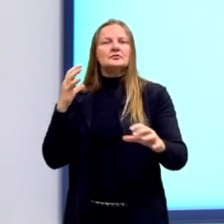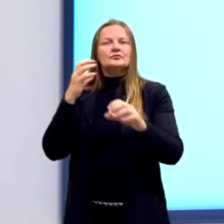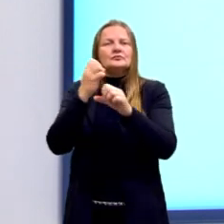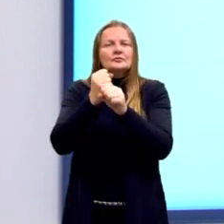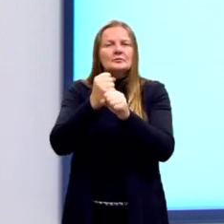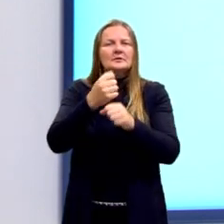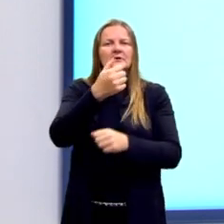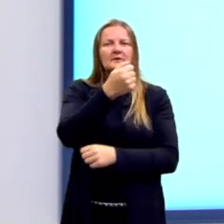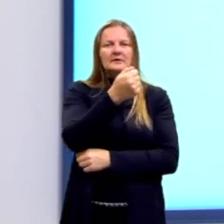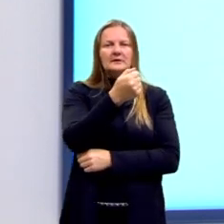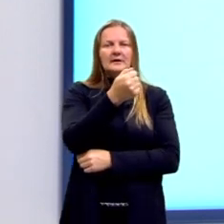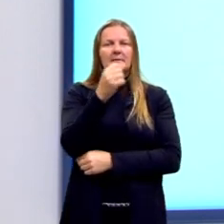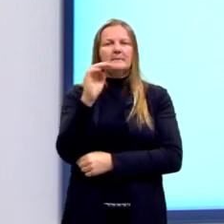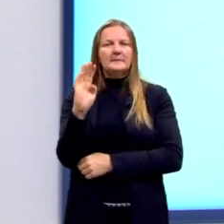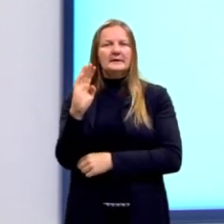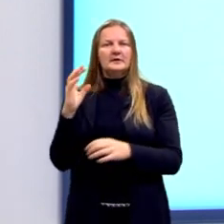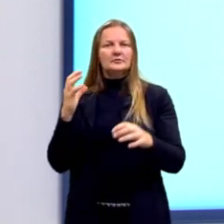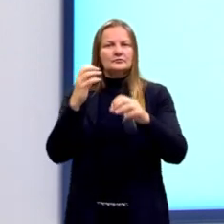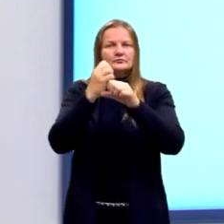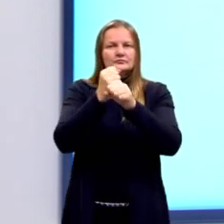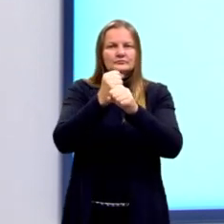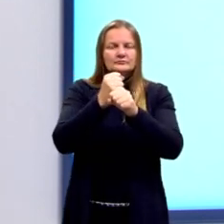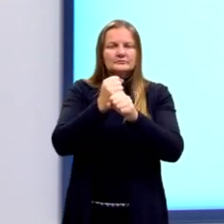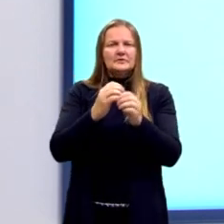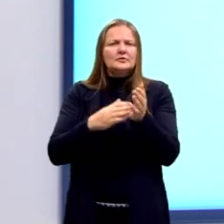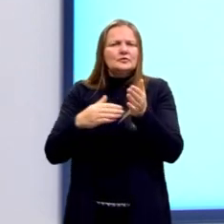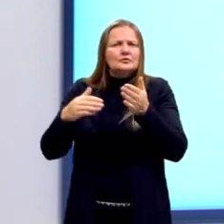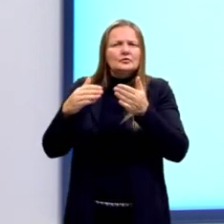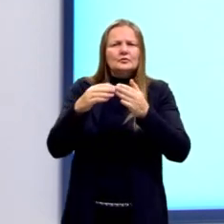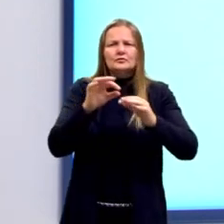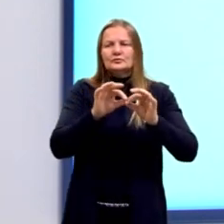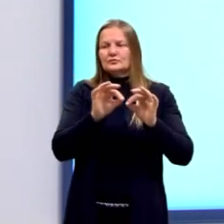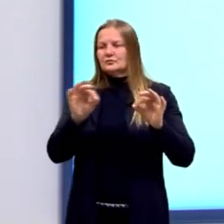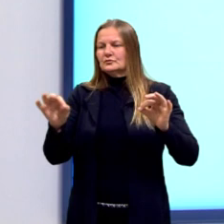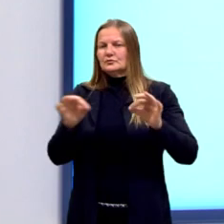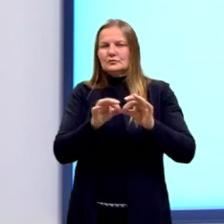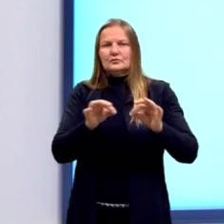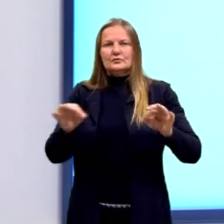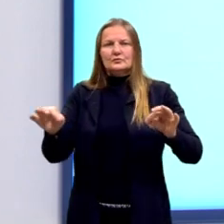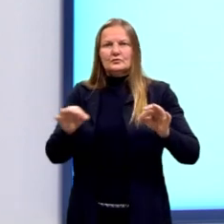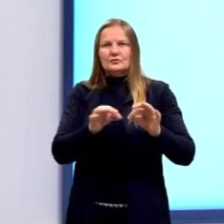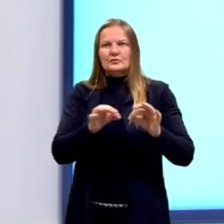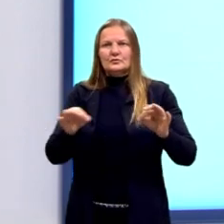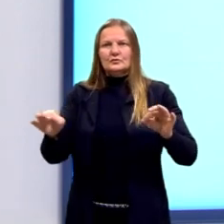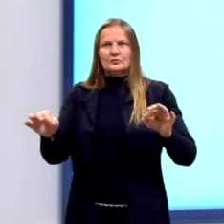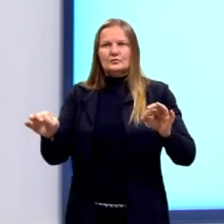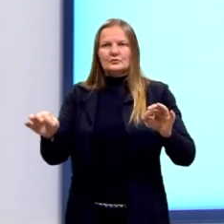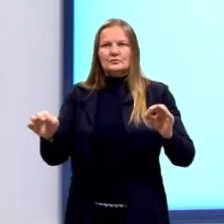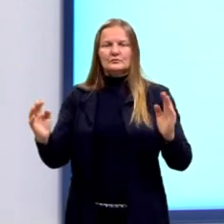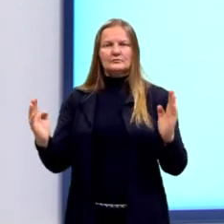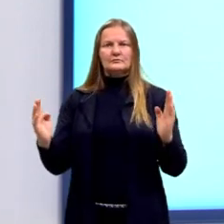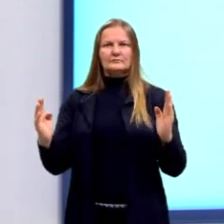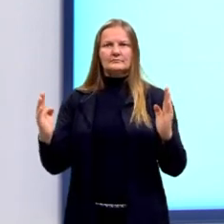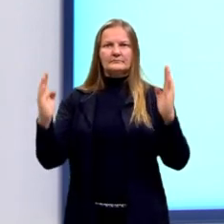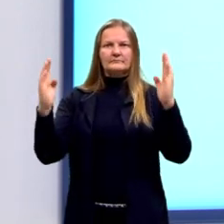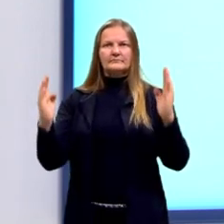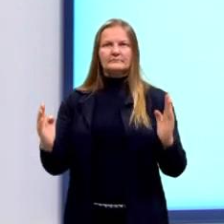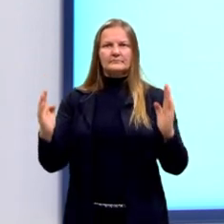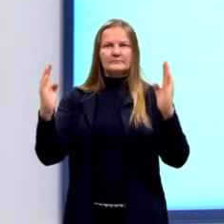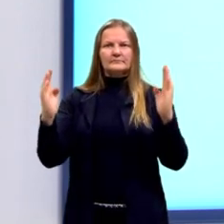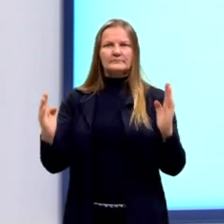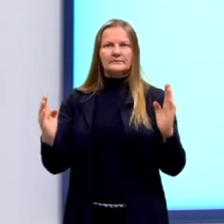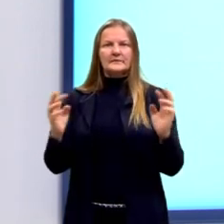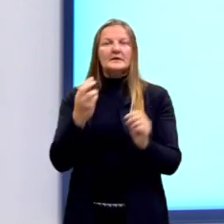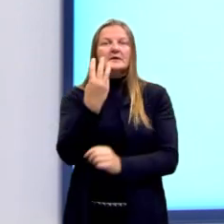e o segmento B, nós temos toda a extensão que nós chamamos de C. Essas três relações,